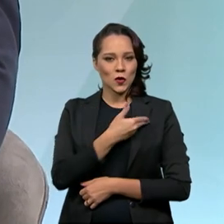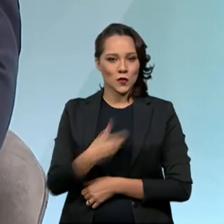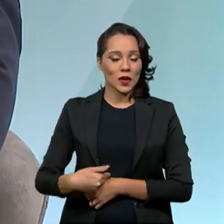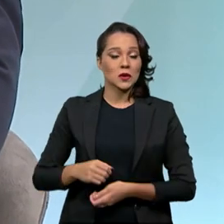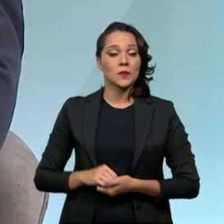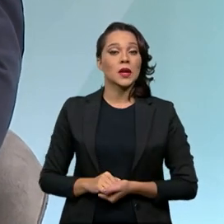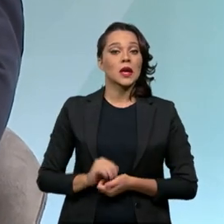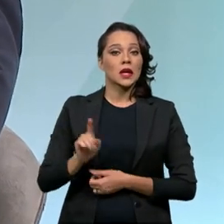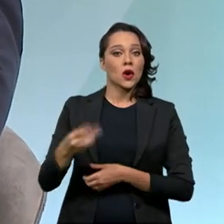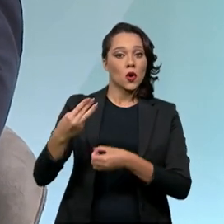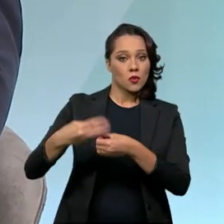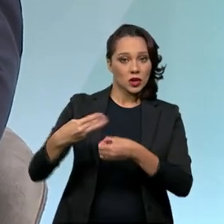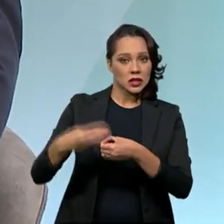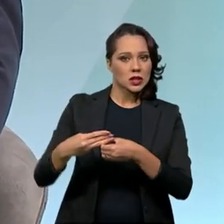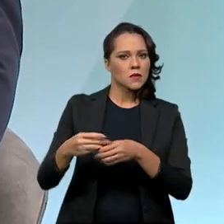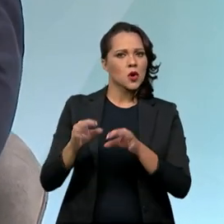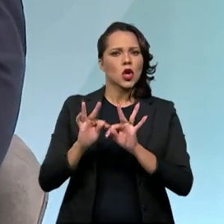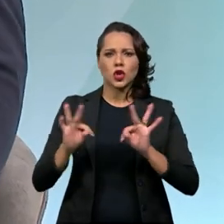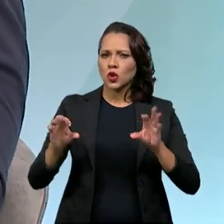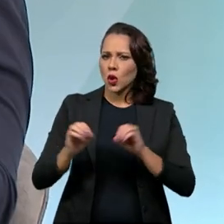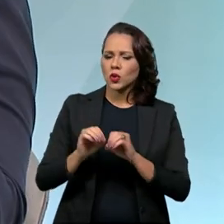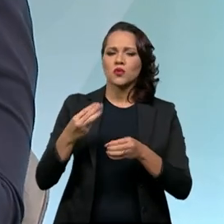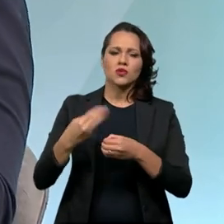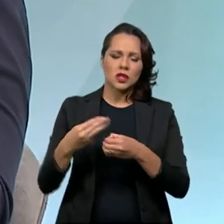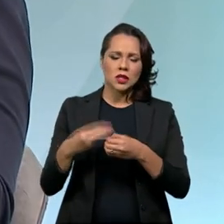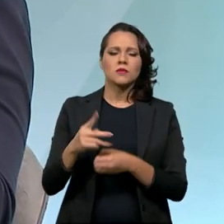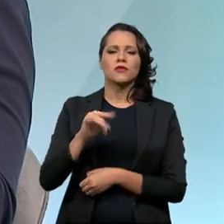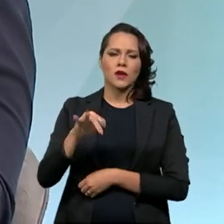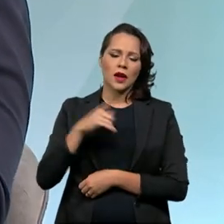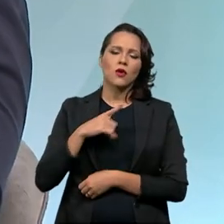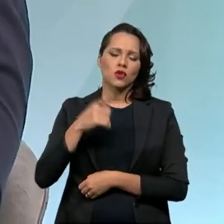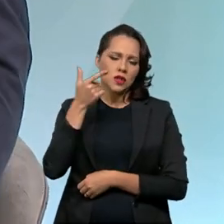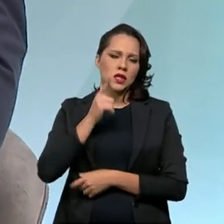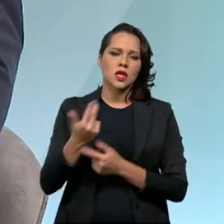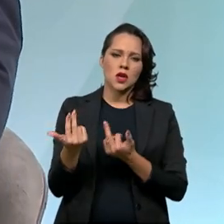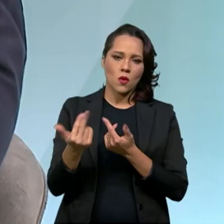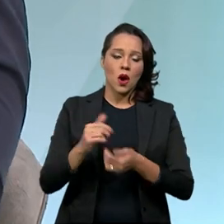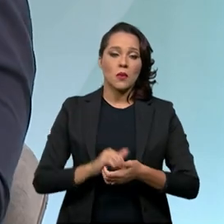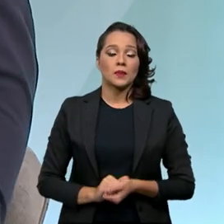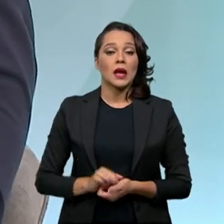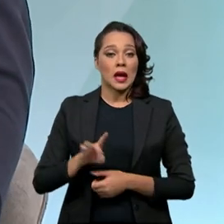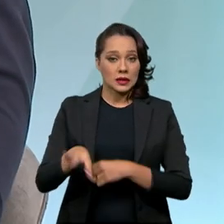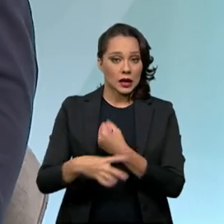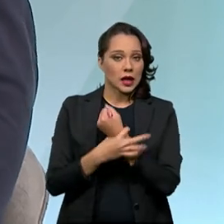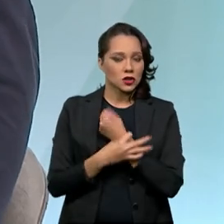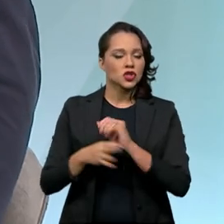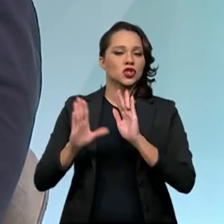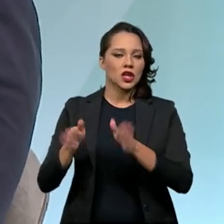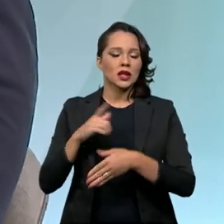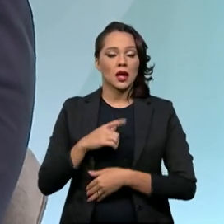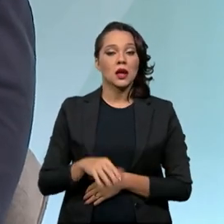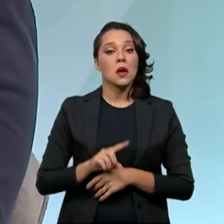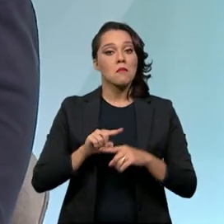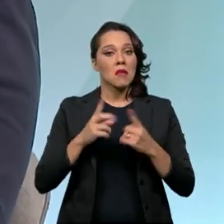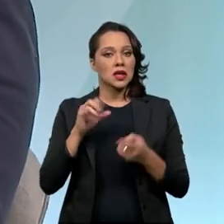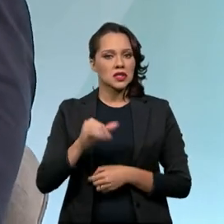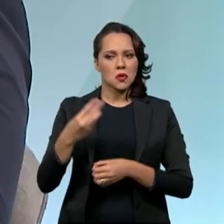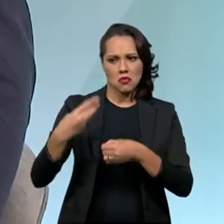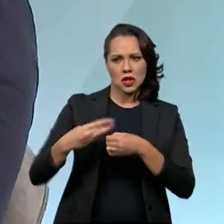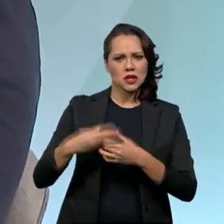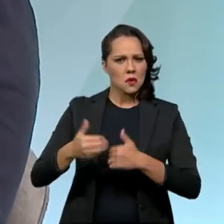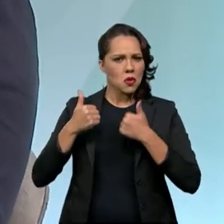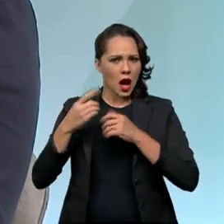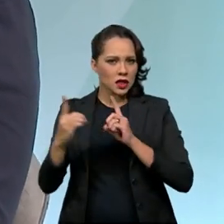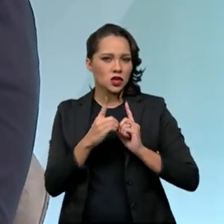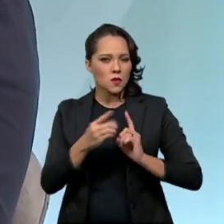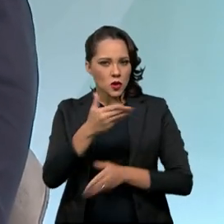Nenhum município vai perder um real em relação ao que ganhava. Ou seja, essa garantia ele já tem. Mas quem performar melhor